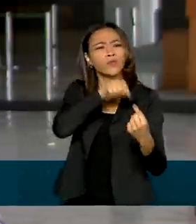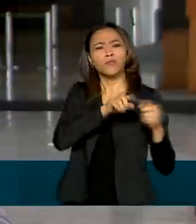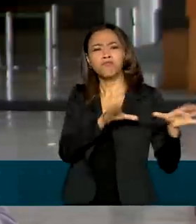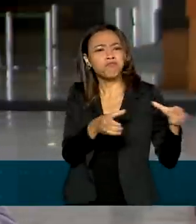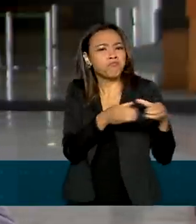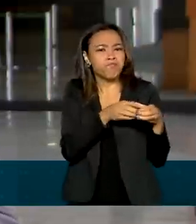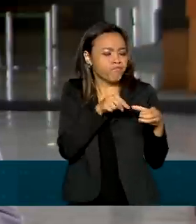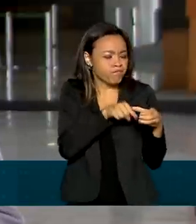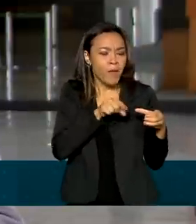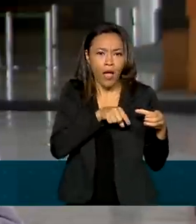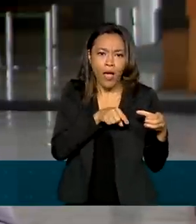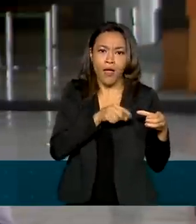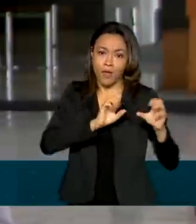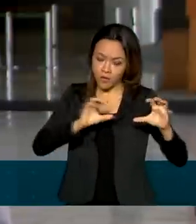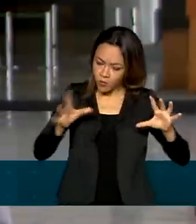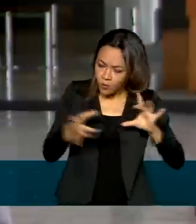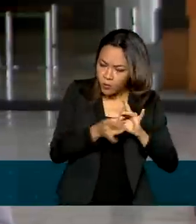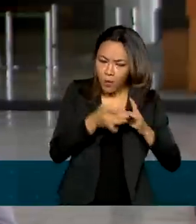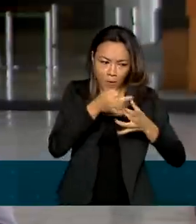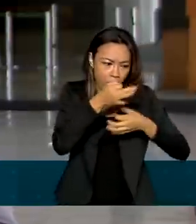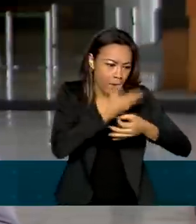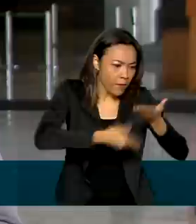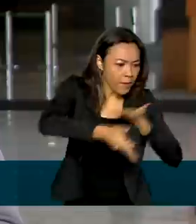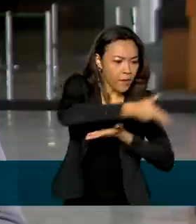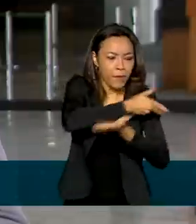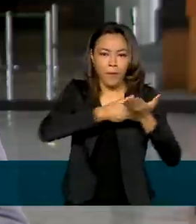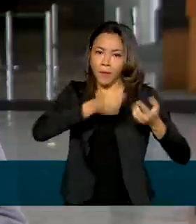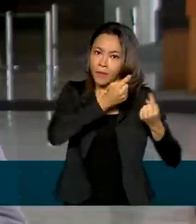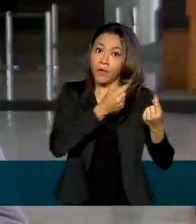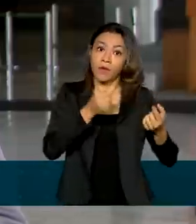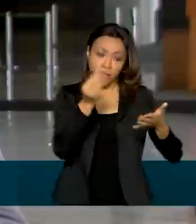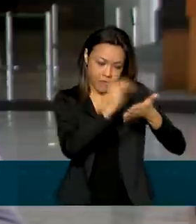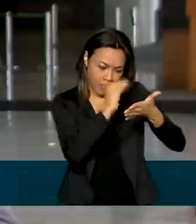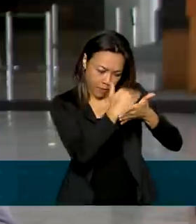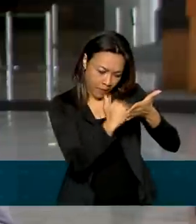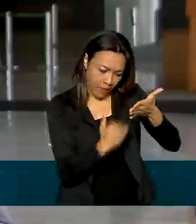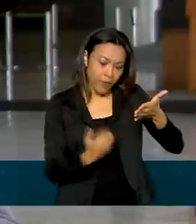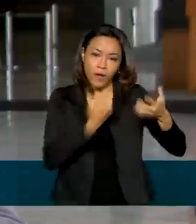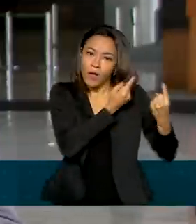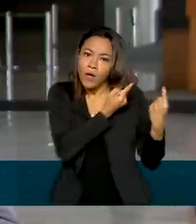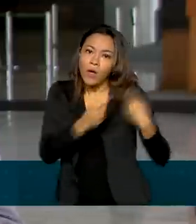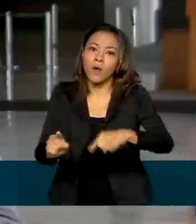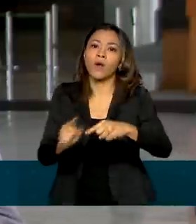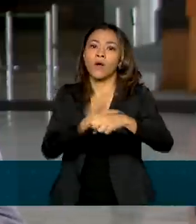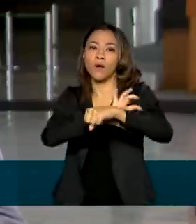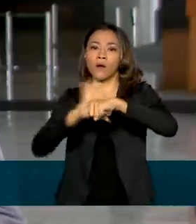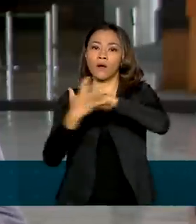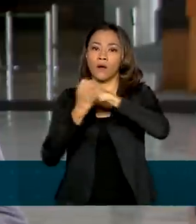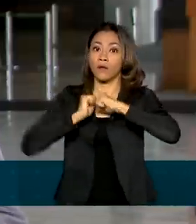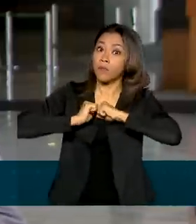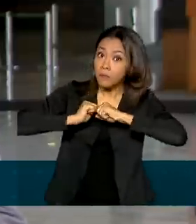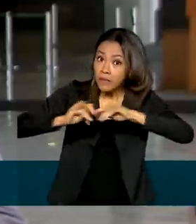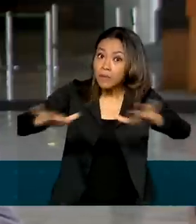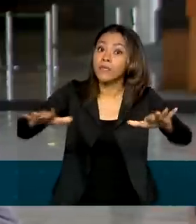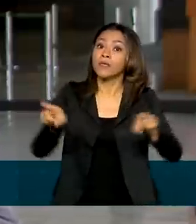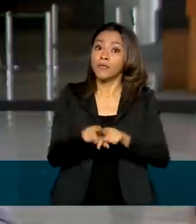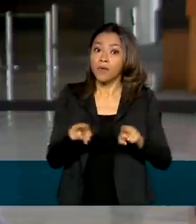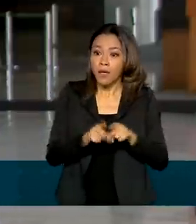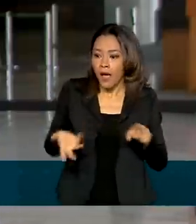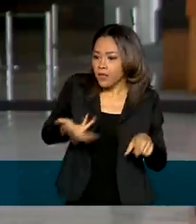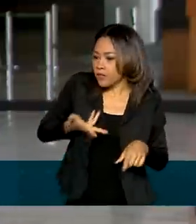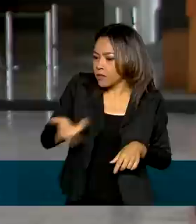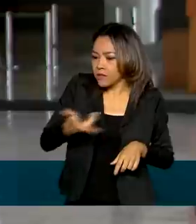é claro, é unir esforços conjuntos para combater, para enfrentar a pandemia e, principalmente, agilizar a campanha de